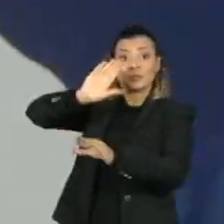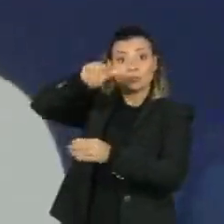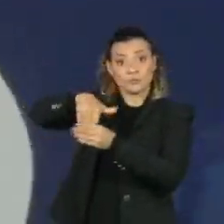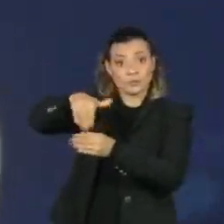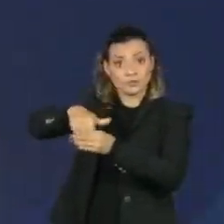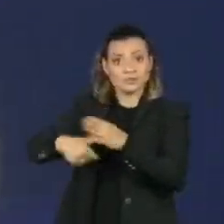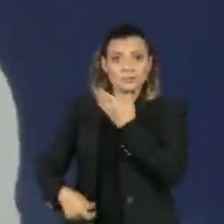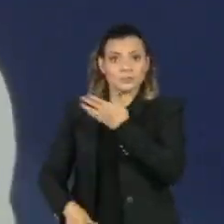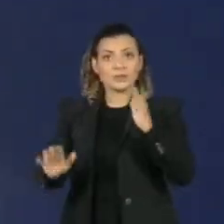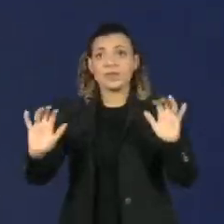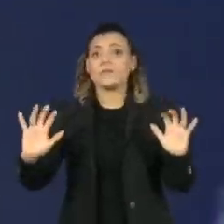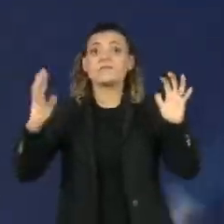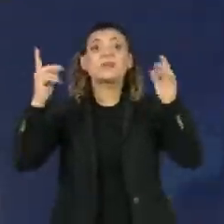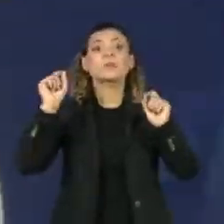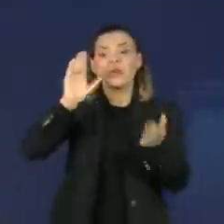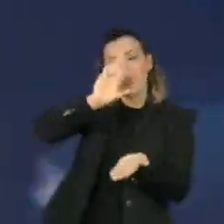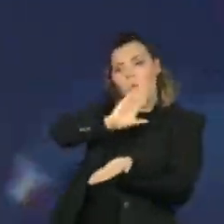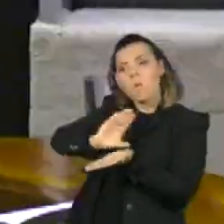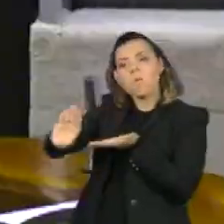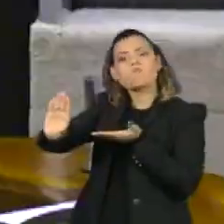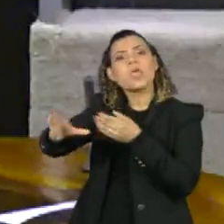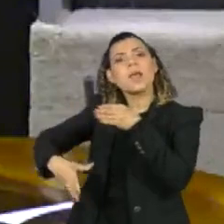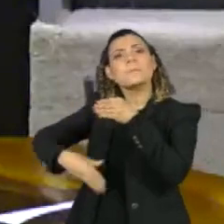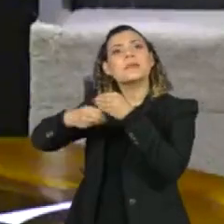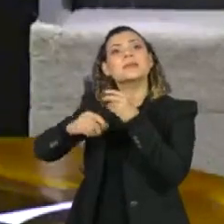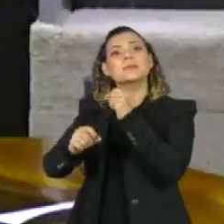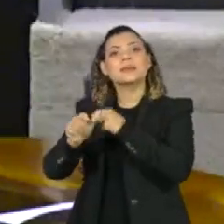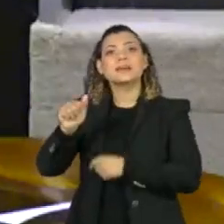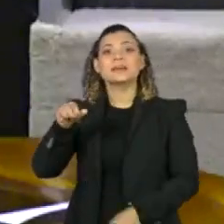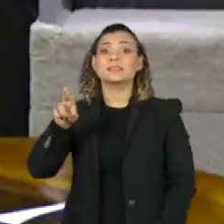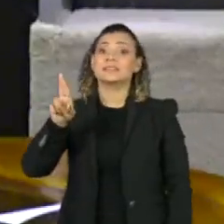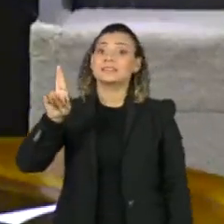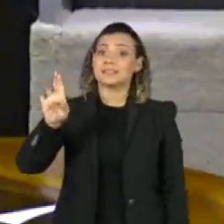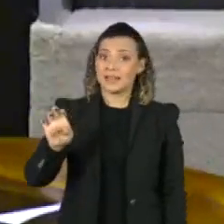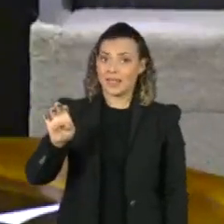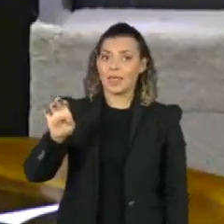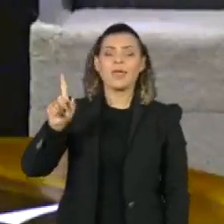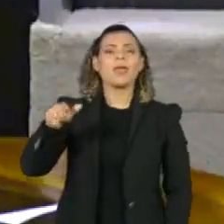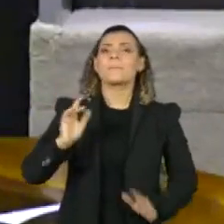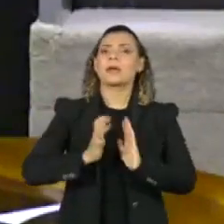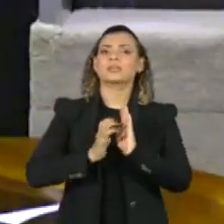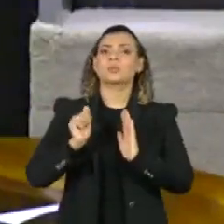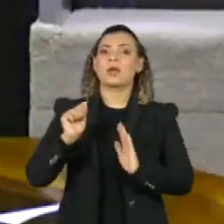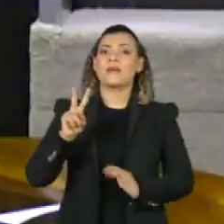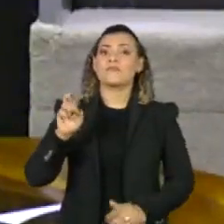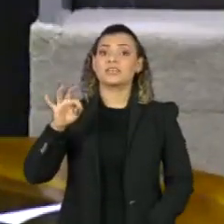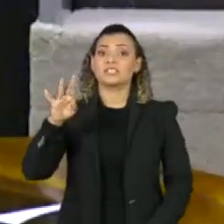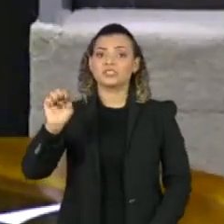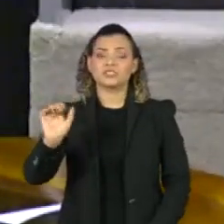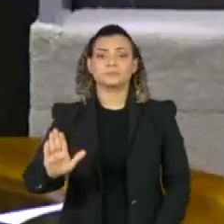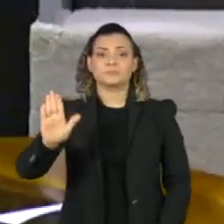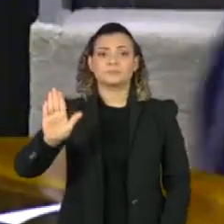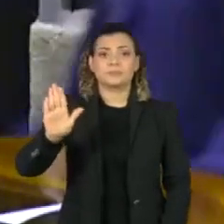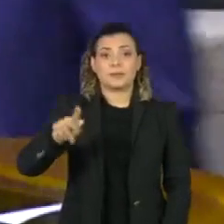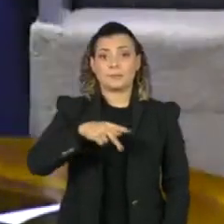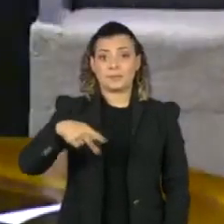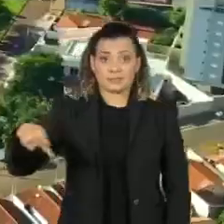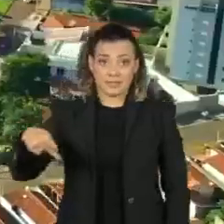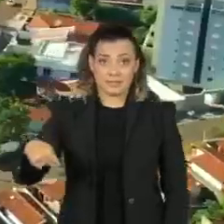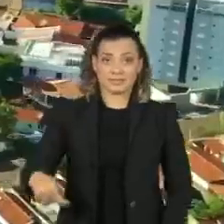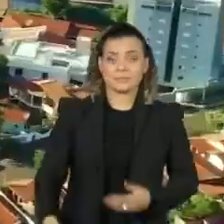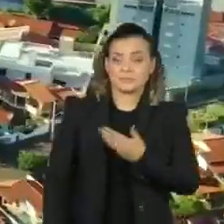O evento será patrocinado por uma emenda do deputado André Janones, do Avante, pré-candidato à presidência da República.